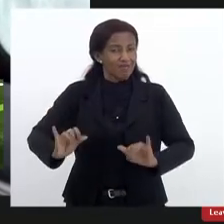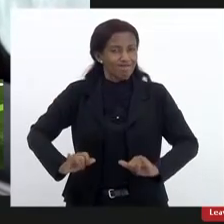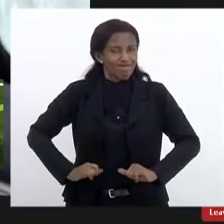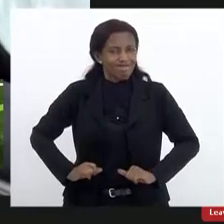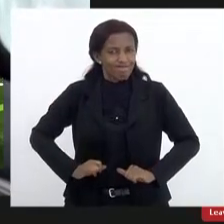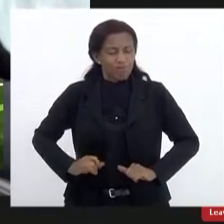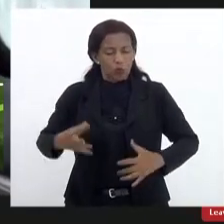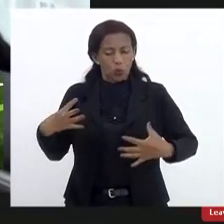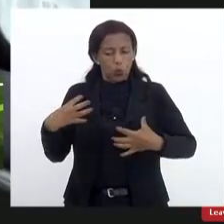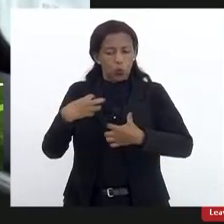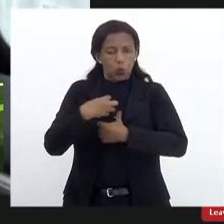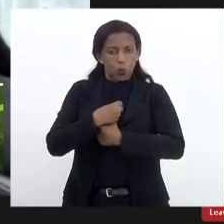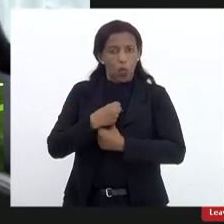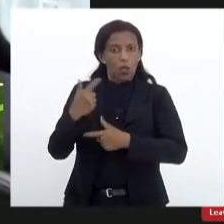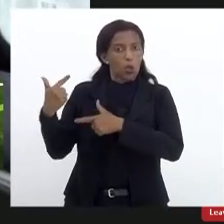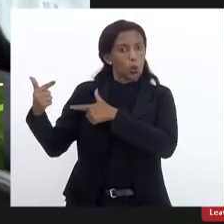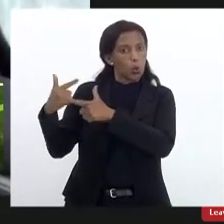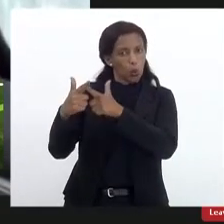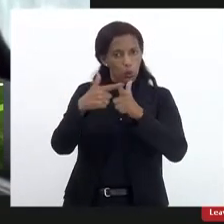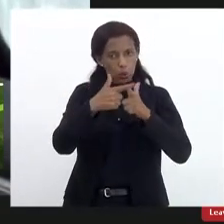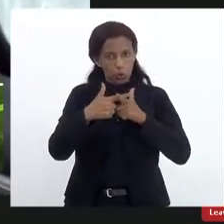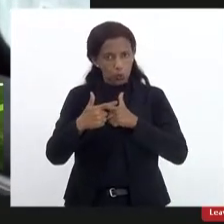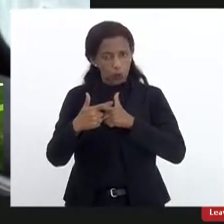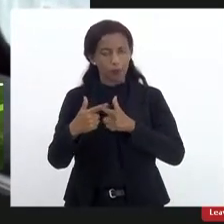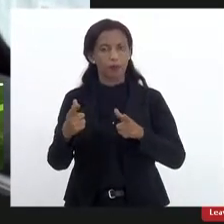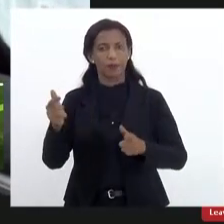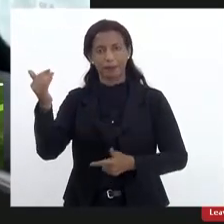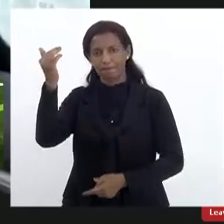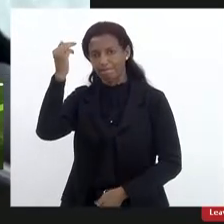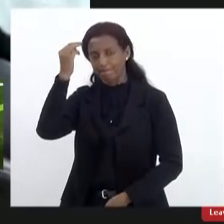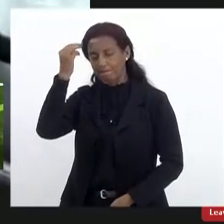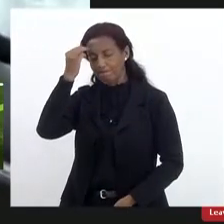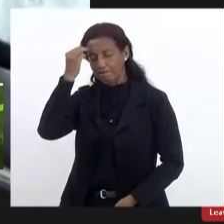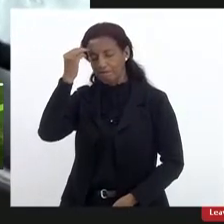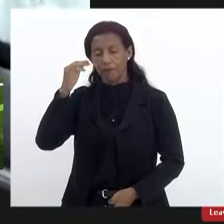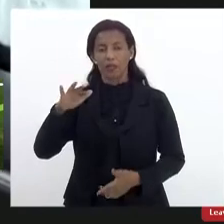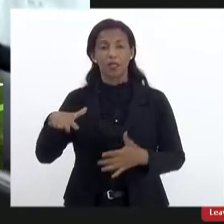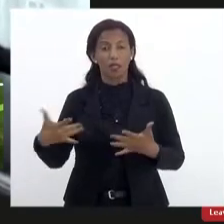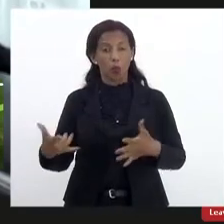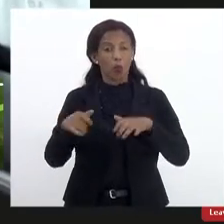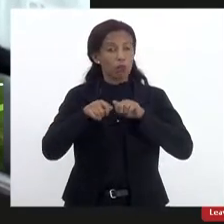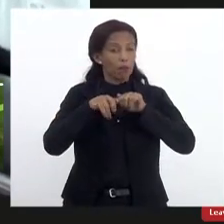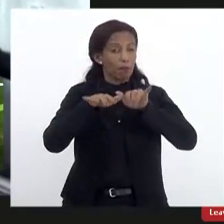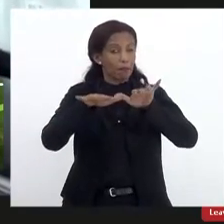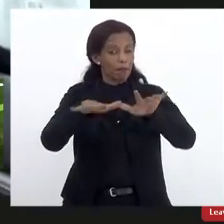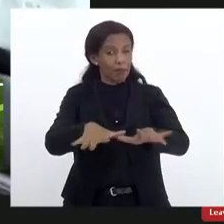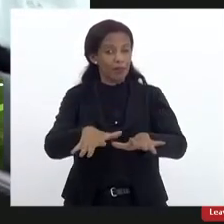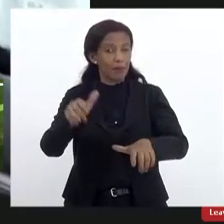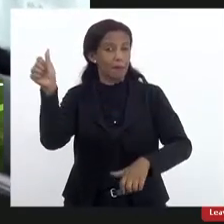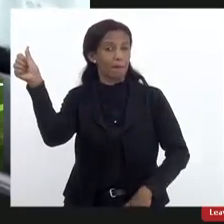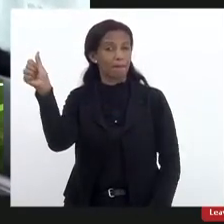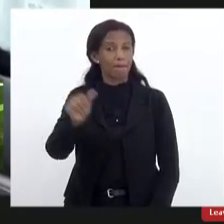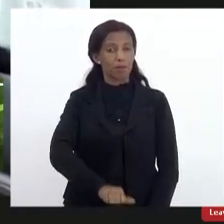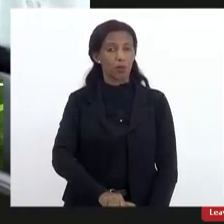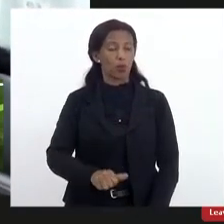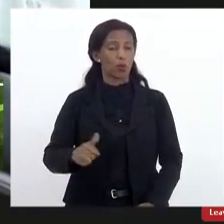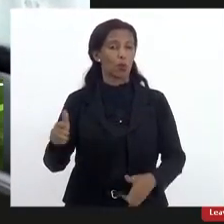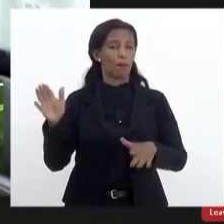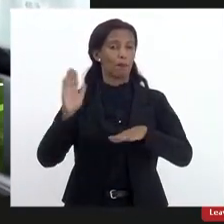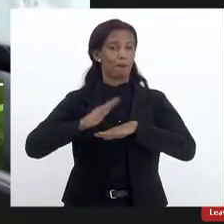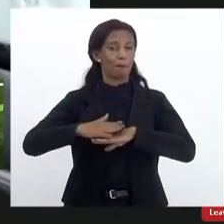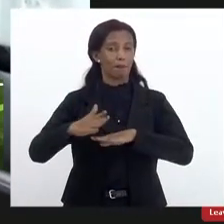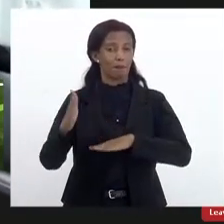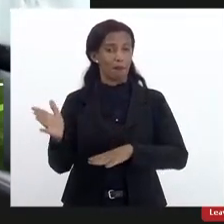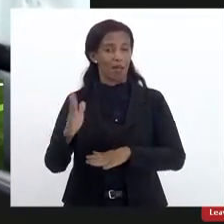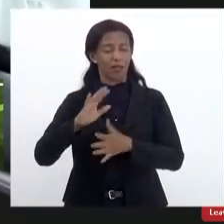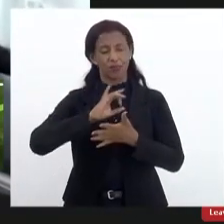depressão e outras questões que afetam o lado psicológico enquanto a pandemia agravou ainda mais todas